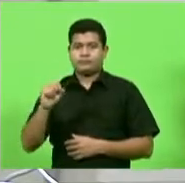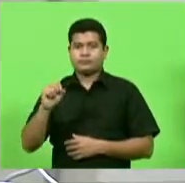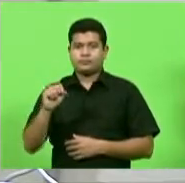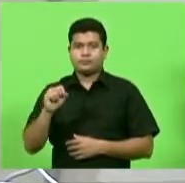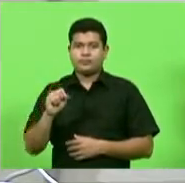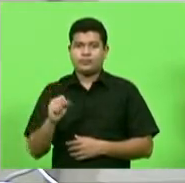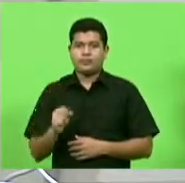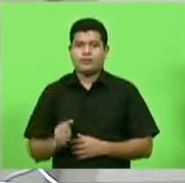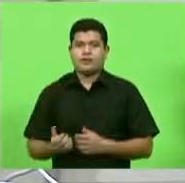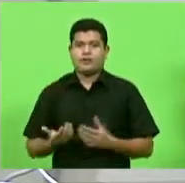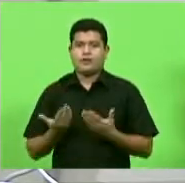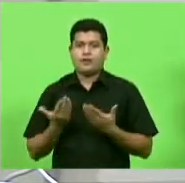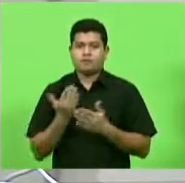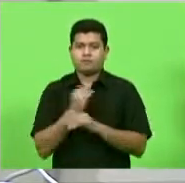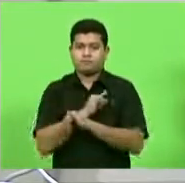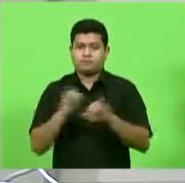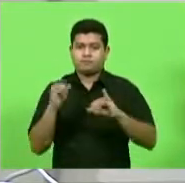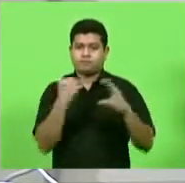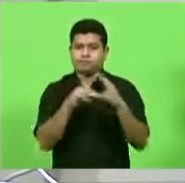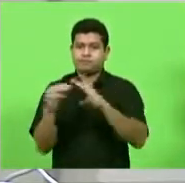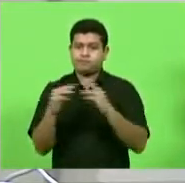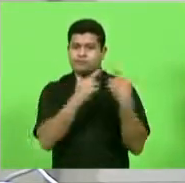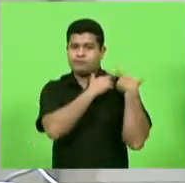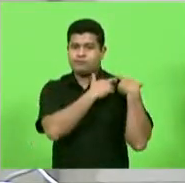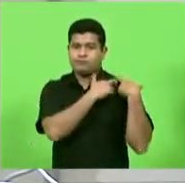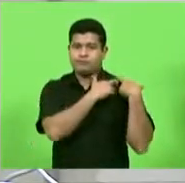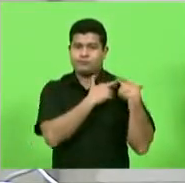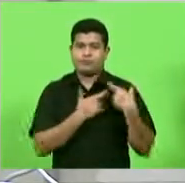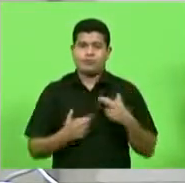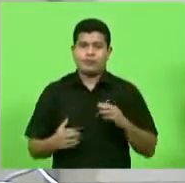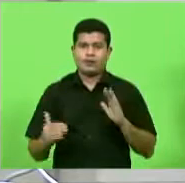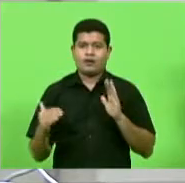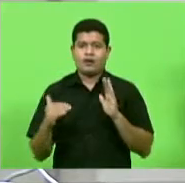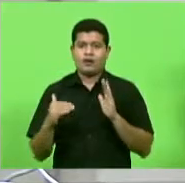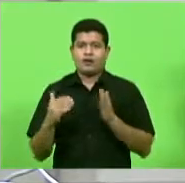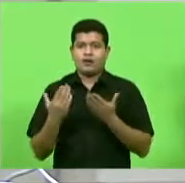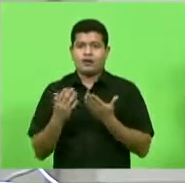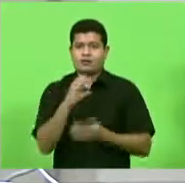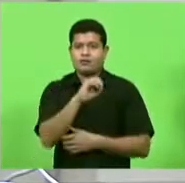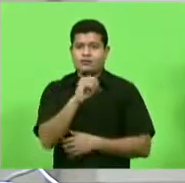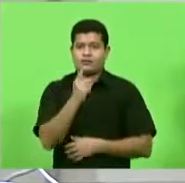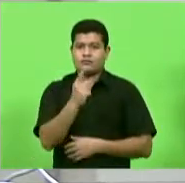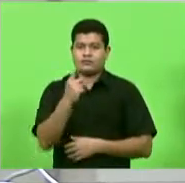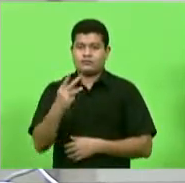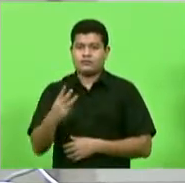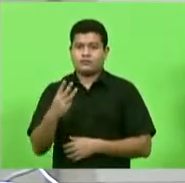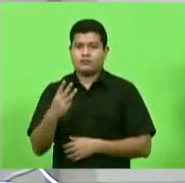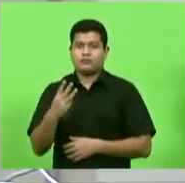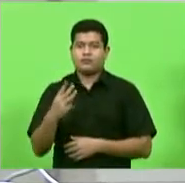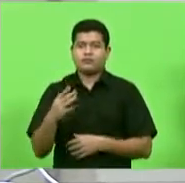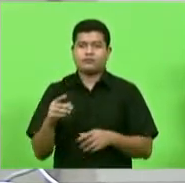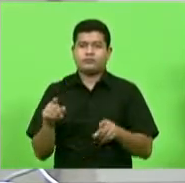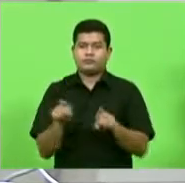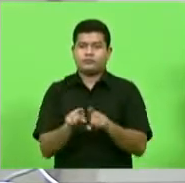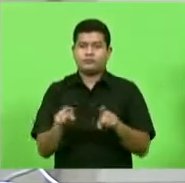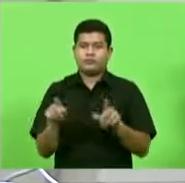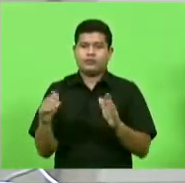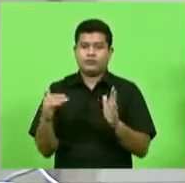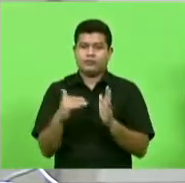encaminhará aos destinatários as indicações 0713-0721, 0723